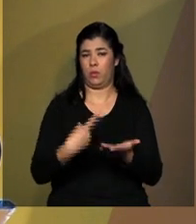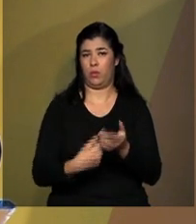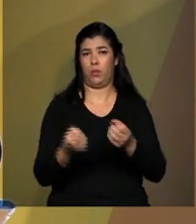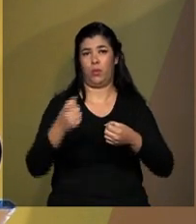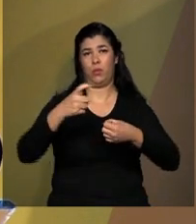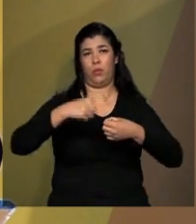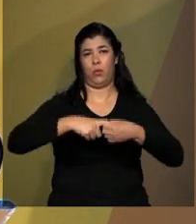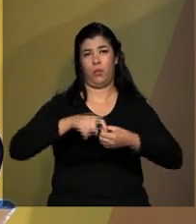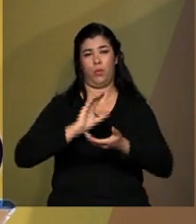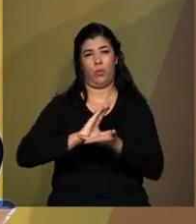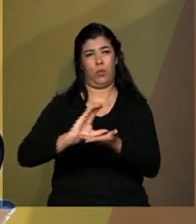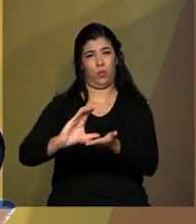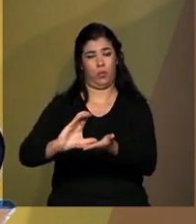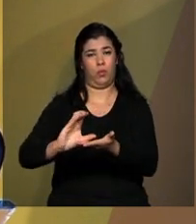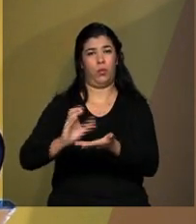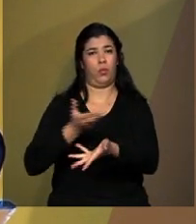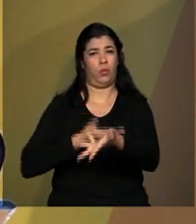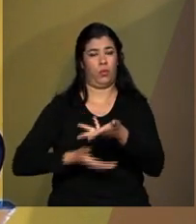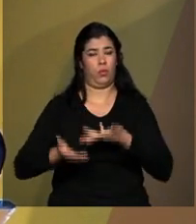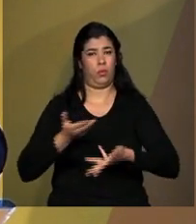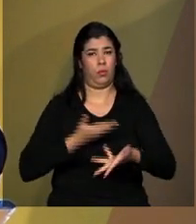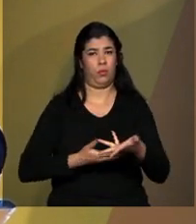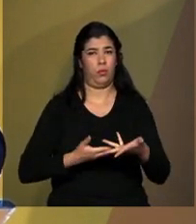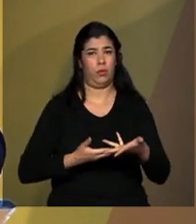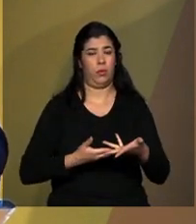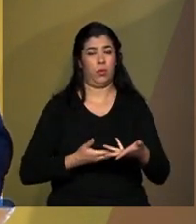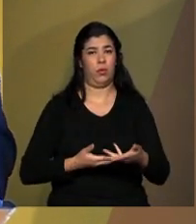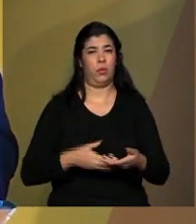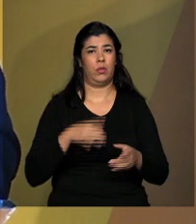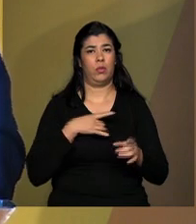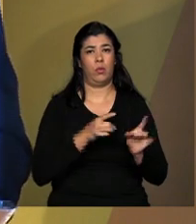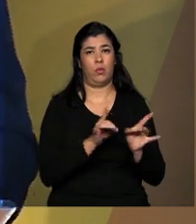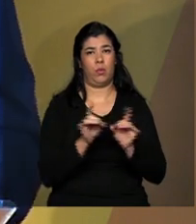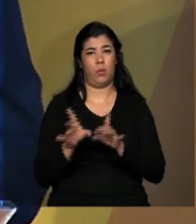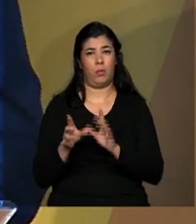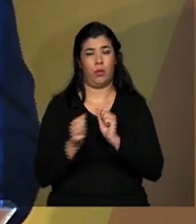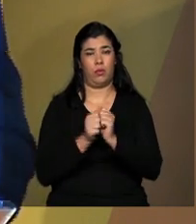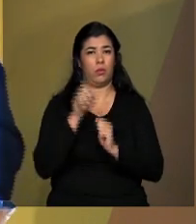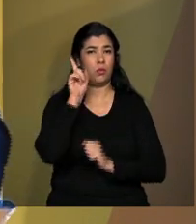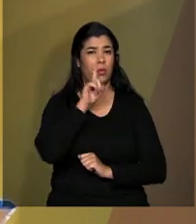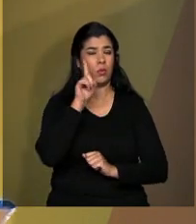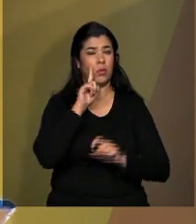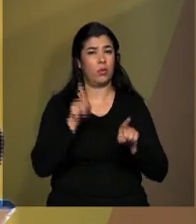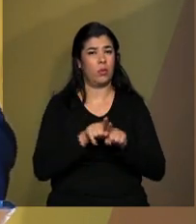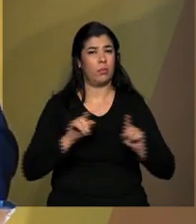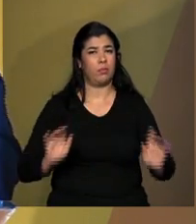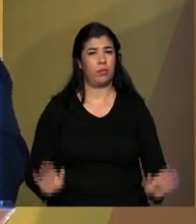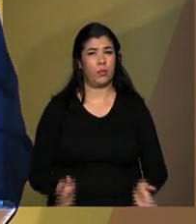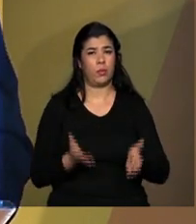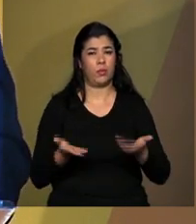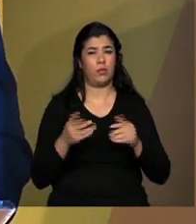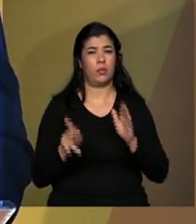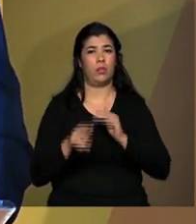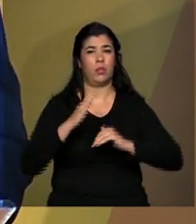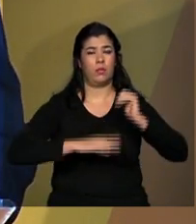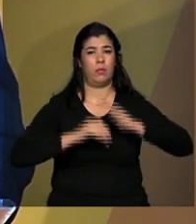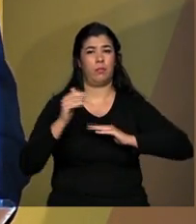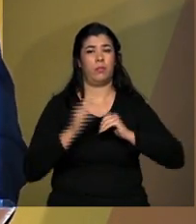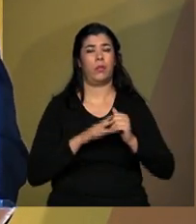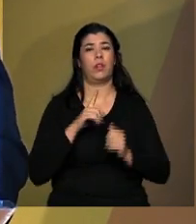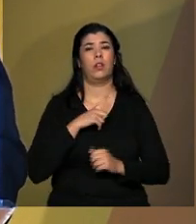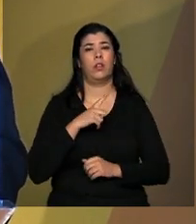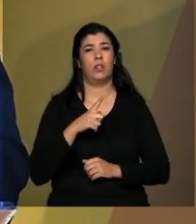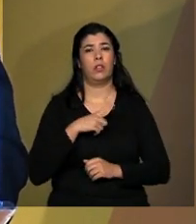a Câmara de Comércio dos Estados Unidos e a Select USA, para alavancar as nossas iniciativas